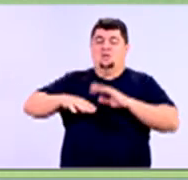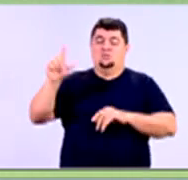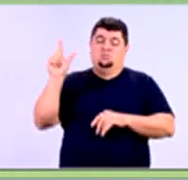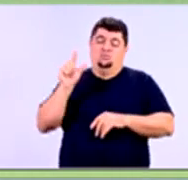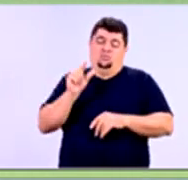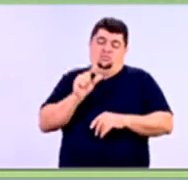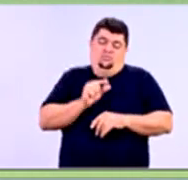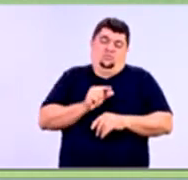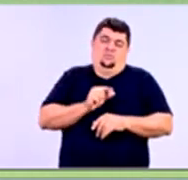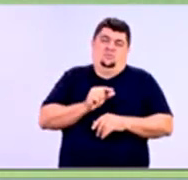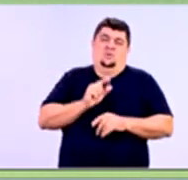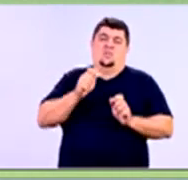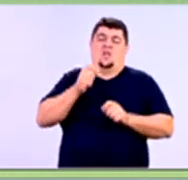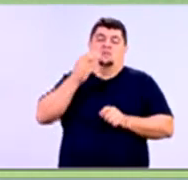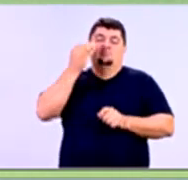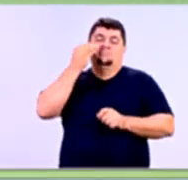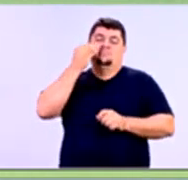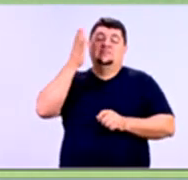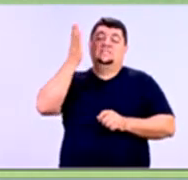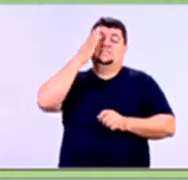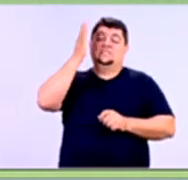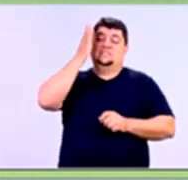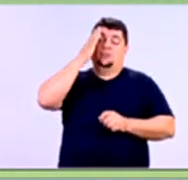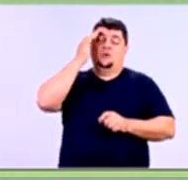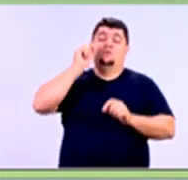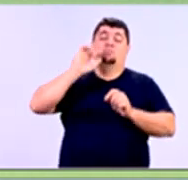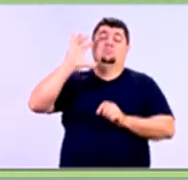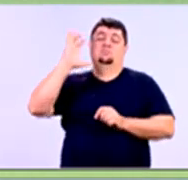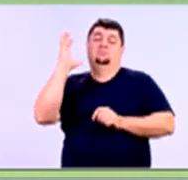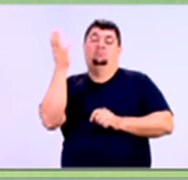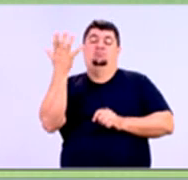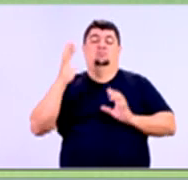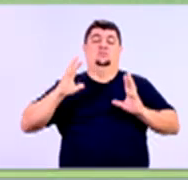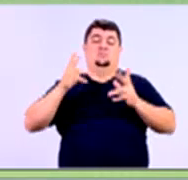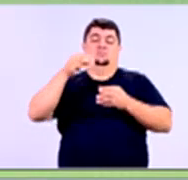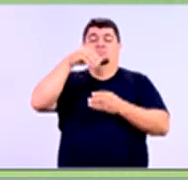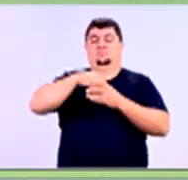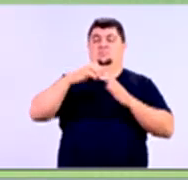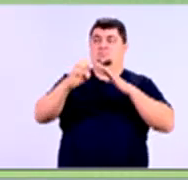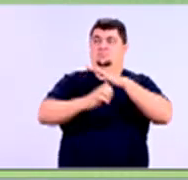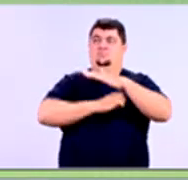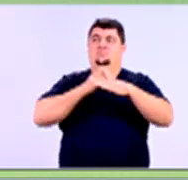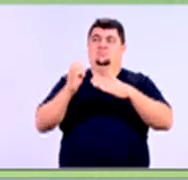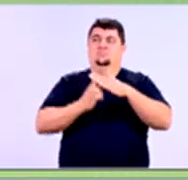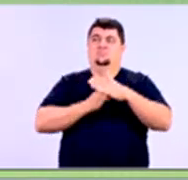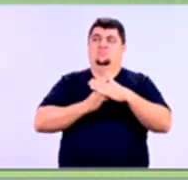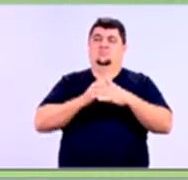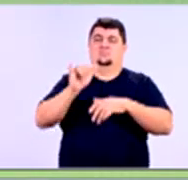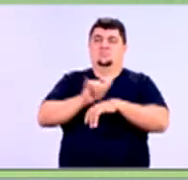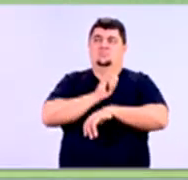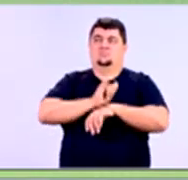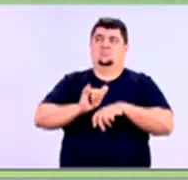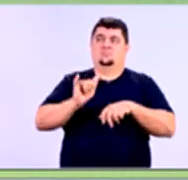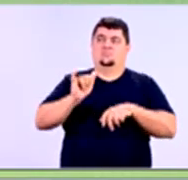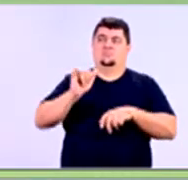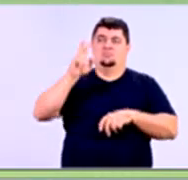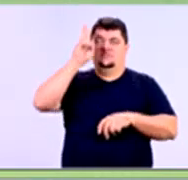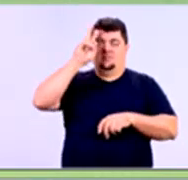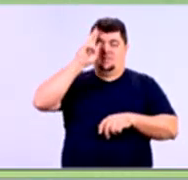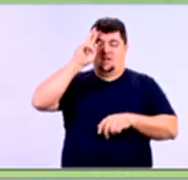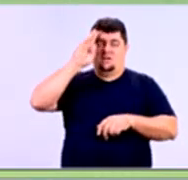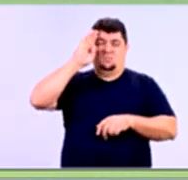e você consegue avaliar, identificar e analisar as estratégias para fazer essa minimização. Gente, a principal